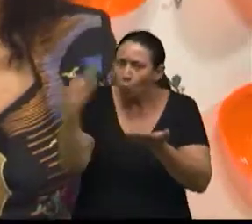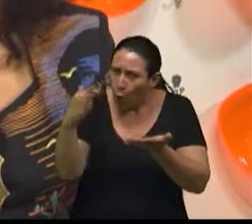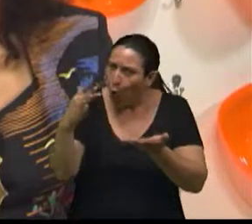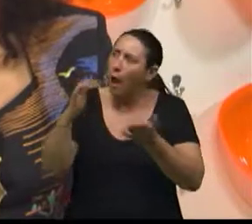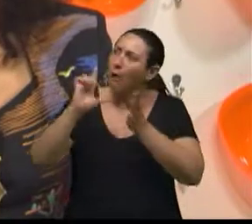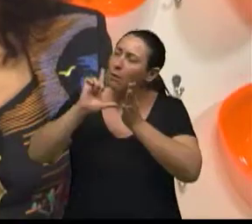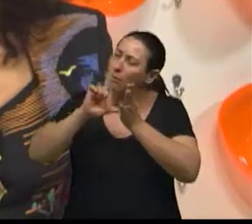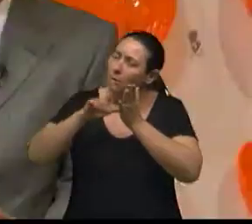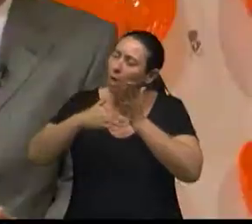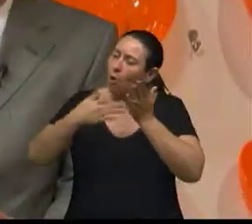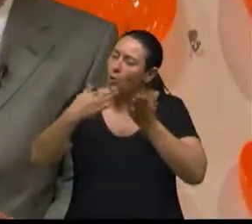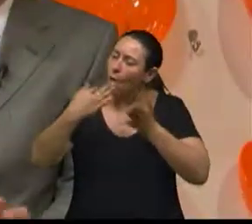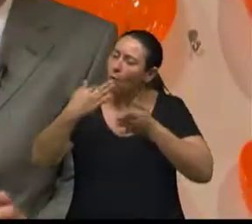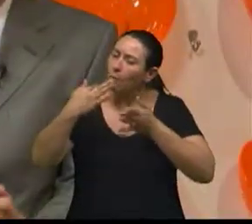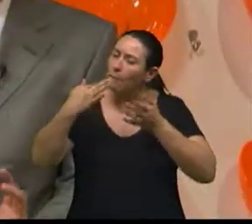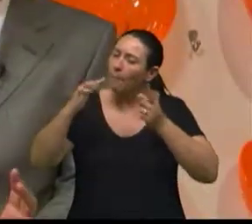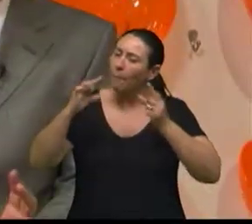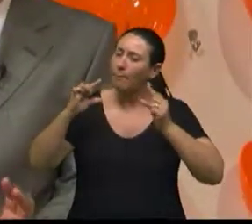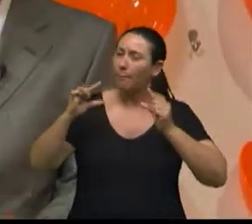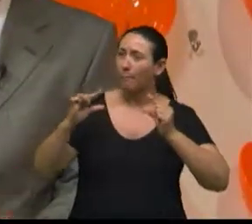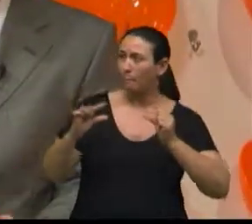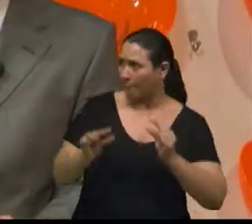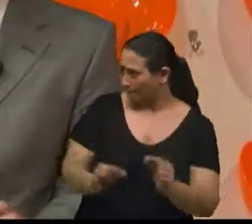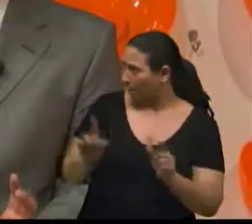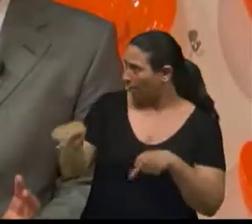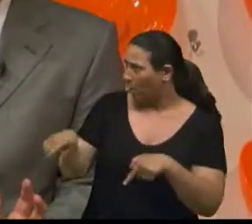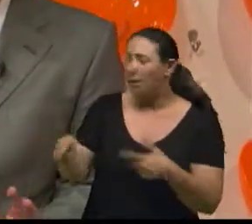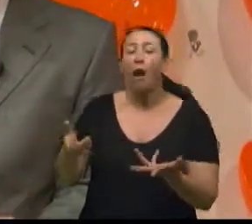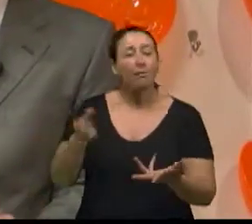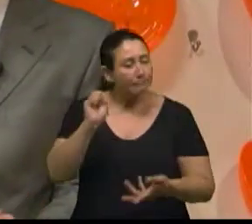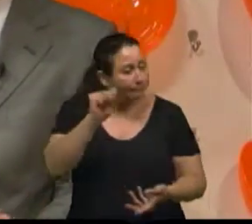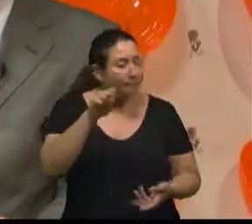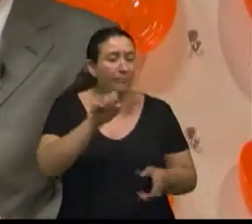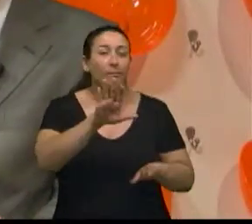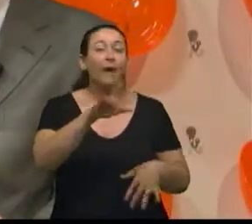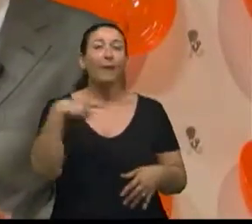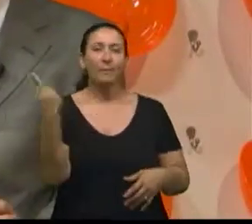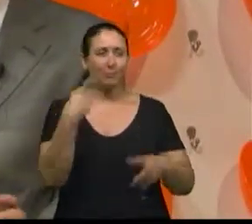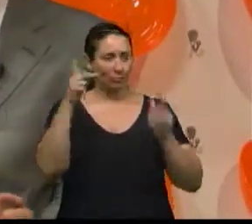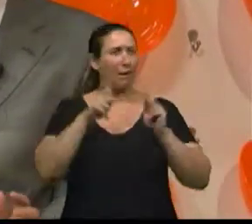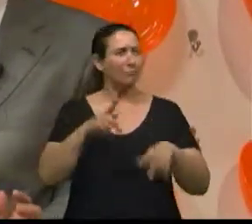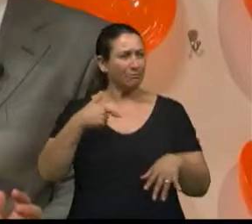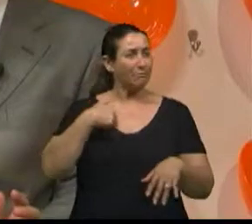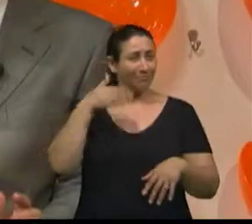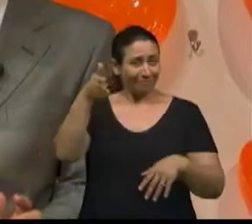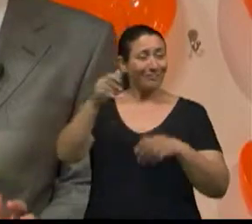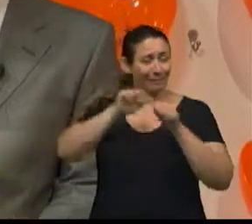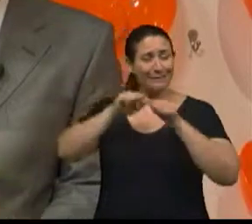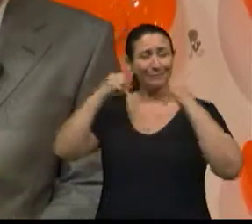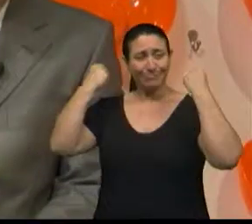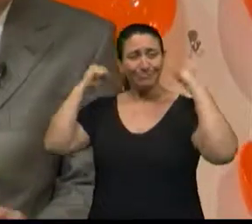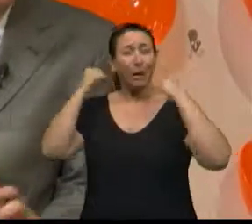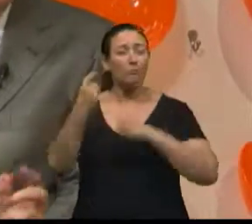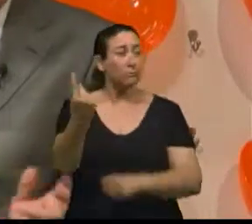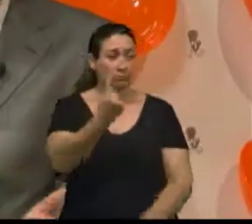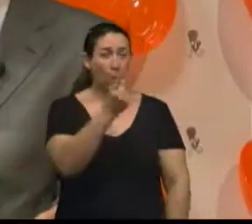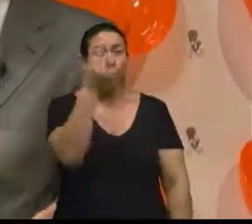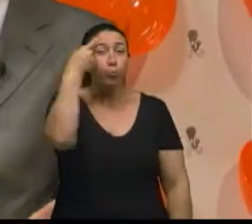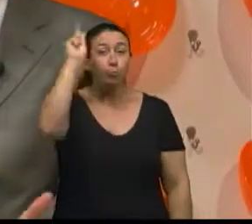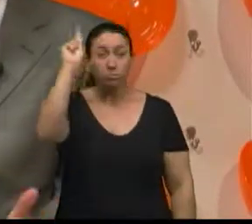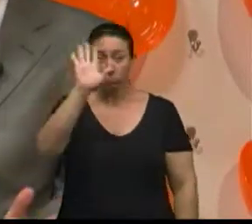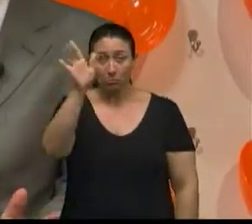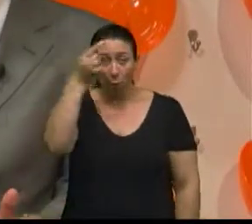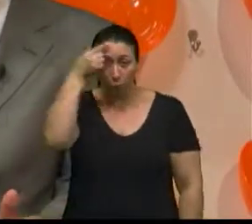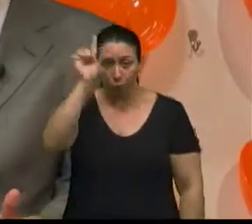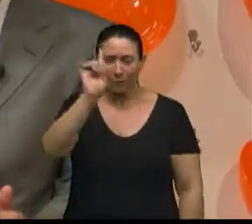movimentar. Na medida em que ele, verdade, o que que às vezes acontece? Tem aquele paciente que diz assim, eu fui para fazer um exercício e hoje, um